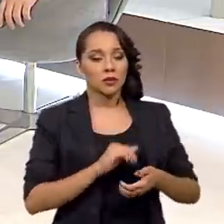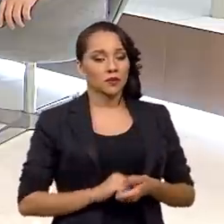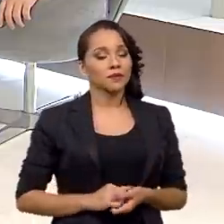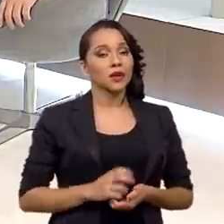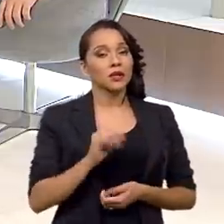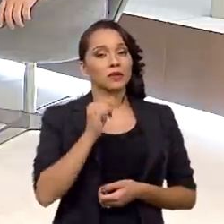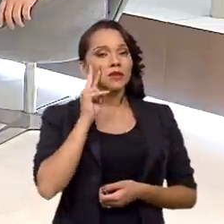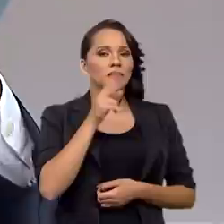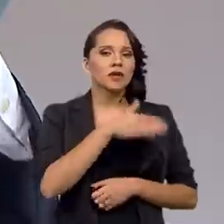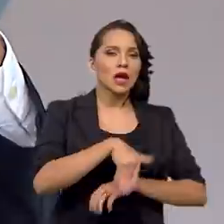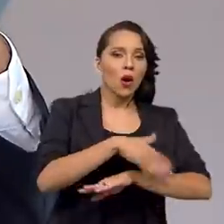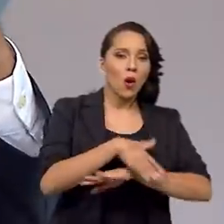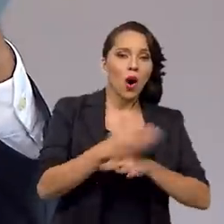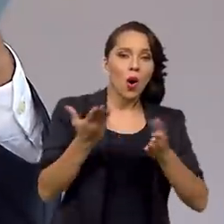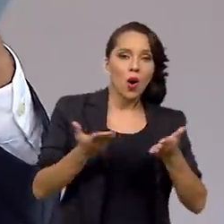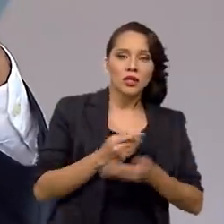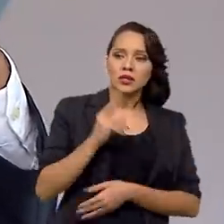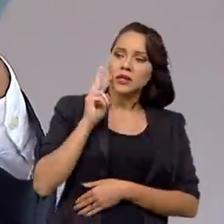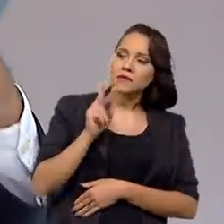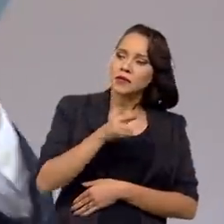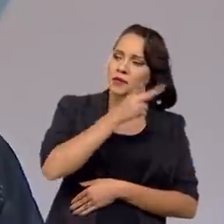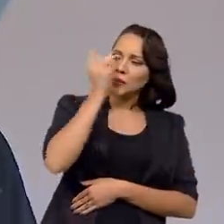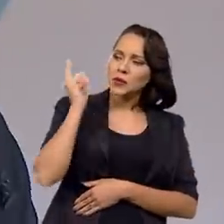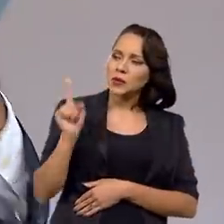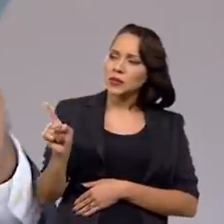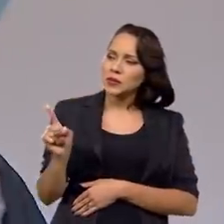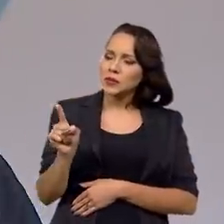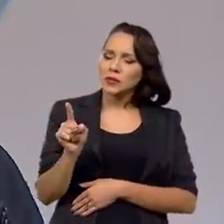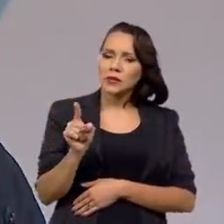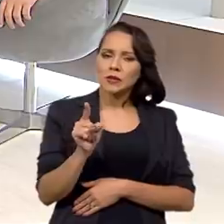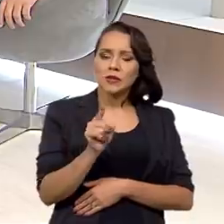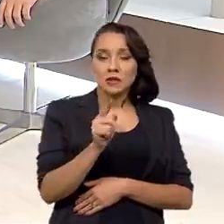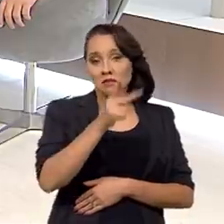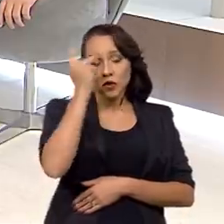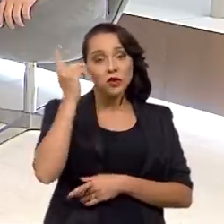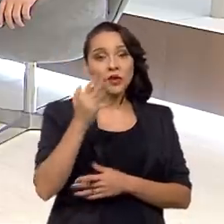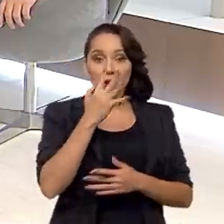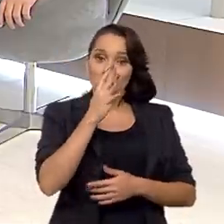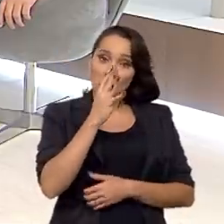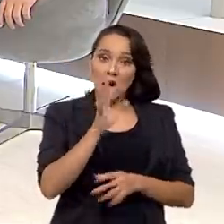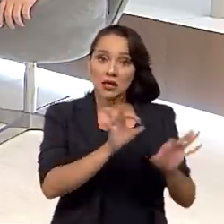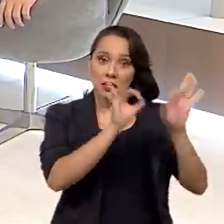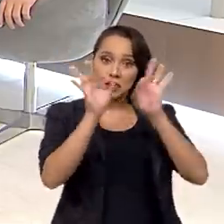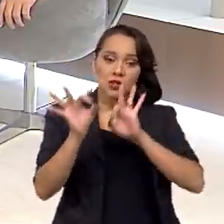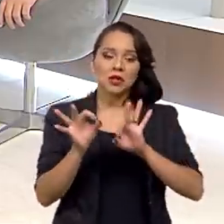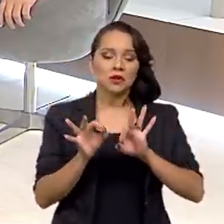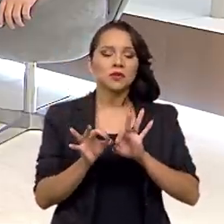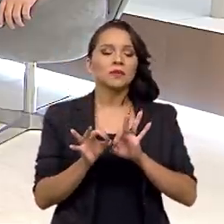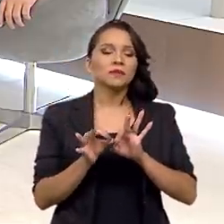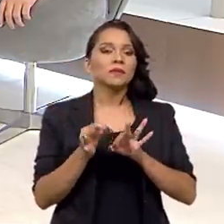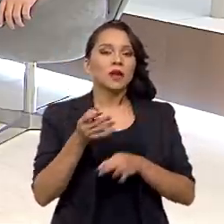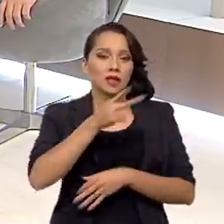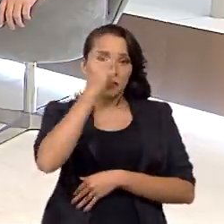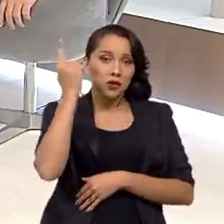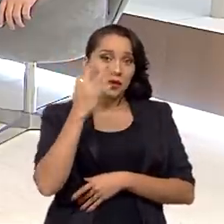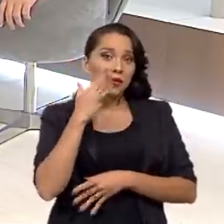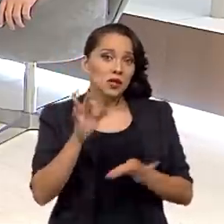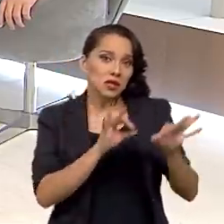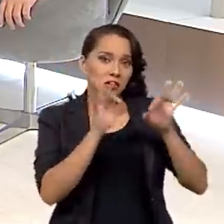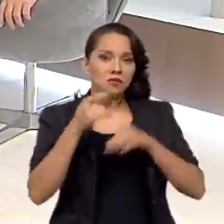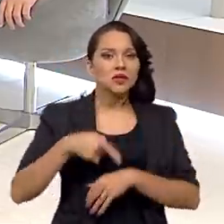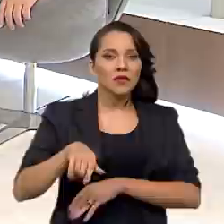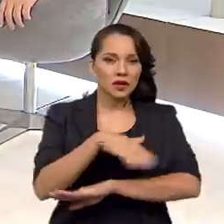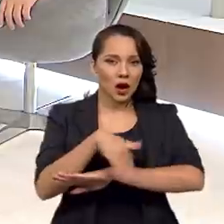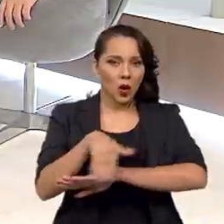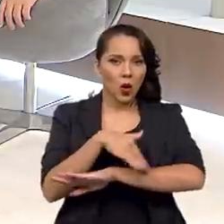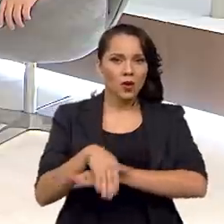sai na rua hoje, você vê as pessoas, até para os telespectadores, trazer um pouco o nosso programa para os telespectadores. Quando você sai na